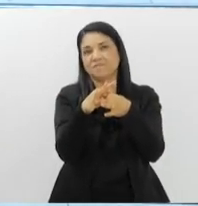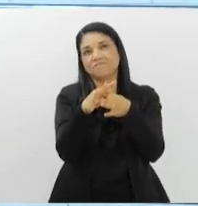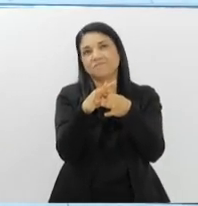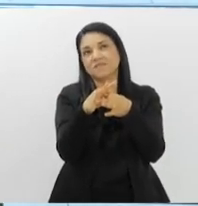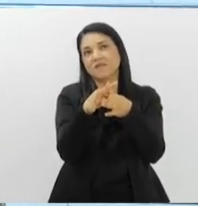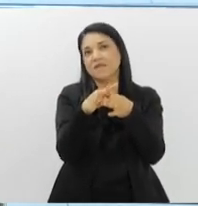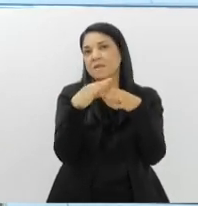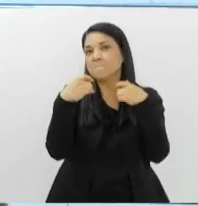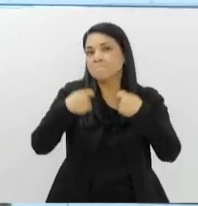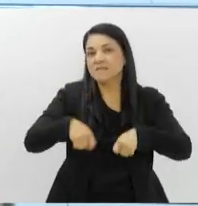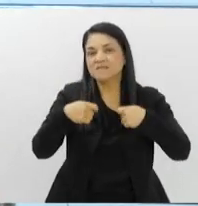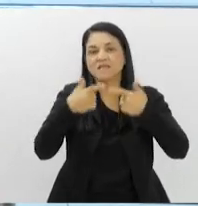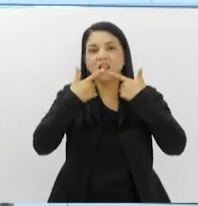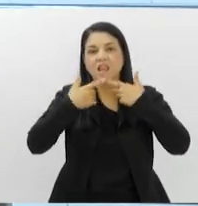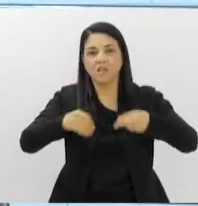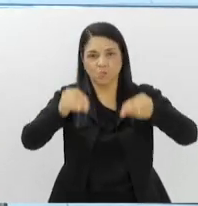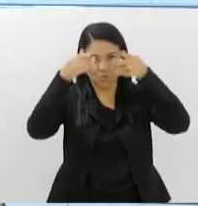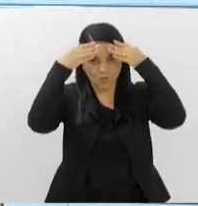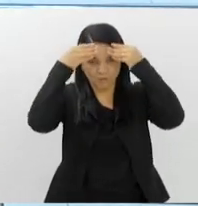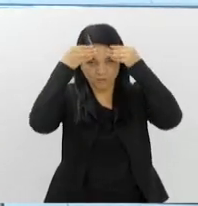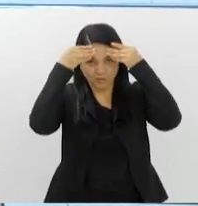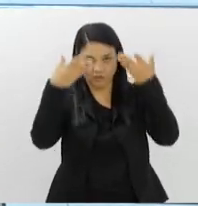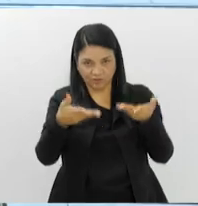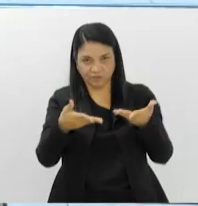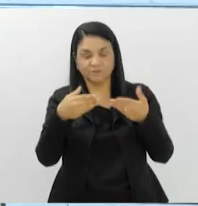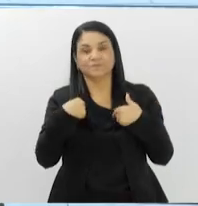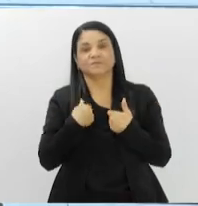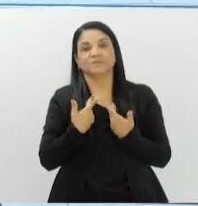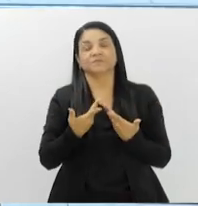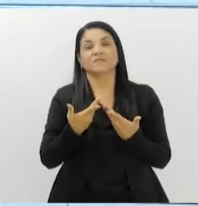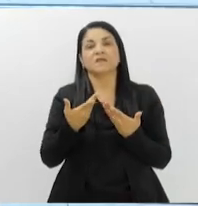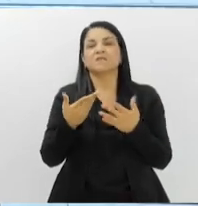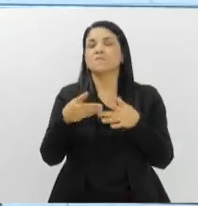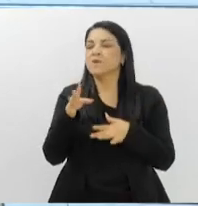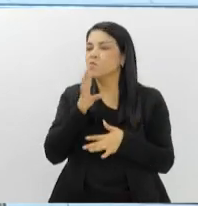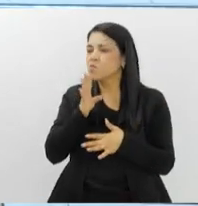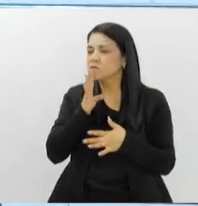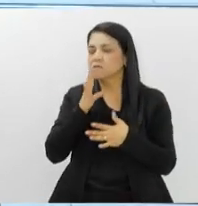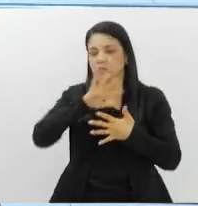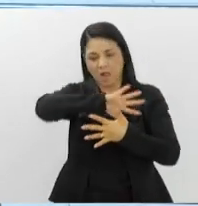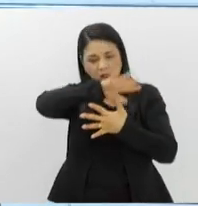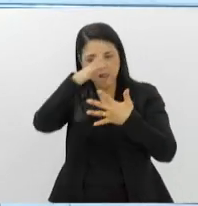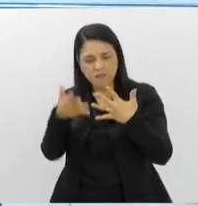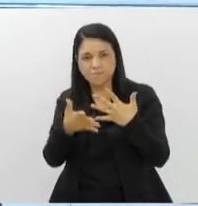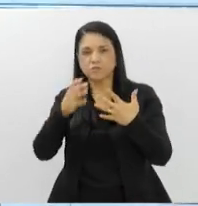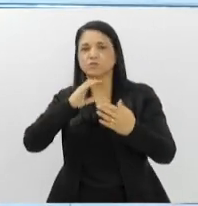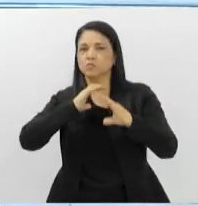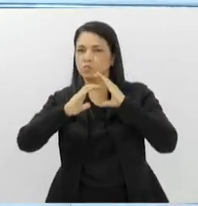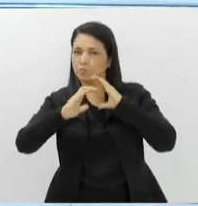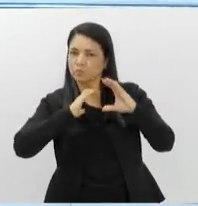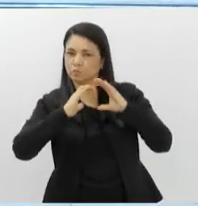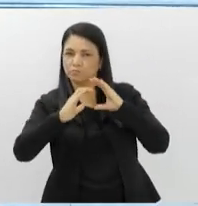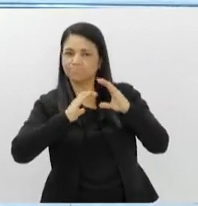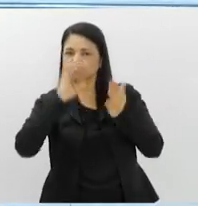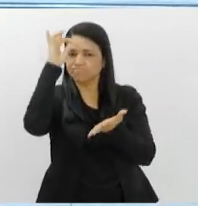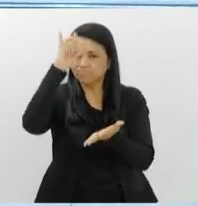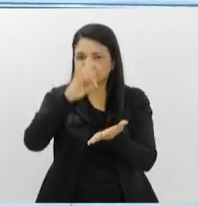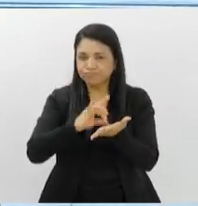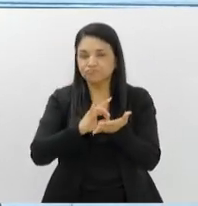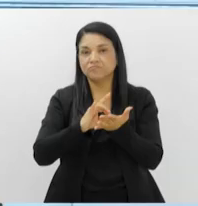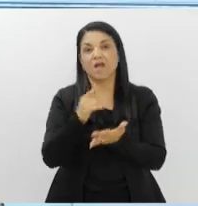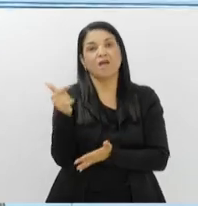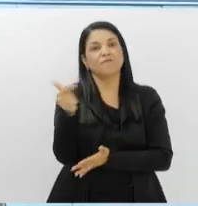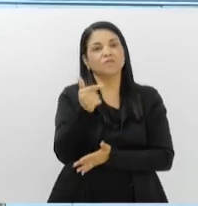singularidade linguística. Dona Solange, a lei reconhecendo a Libras como um meio legal de comunicação, ela foi oficializada há 22